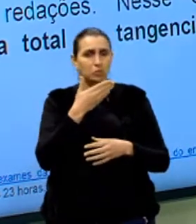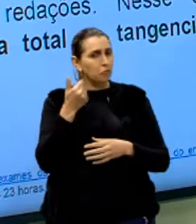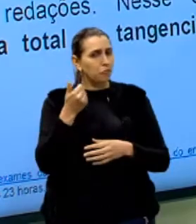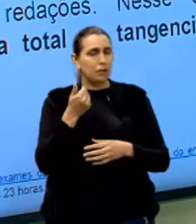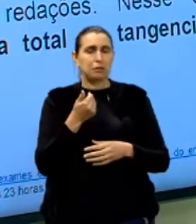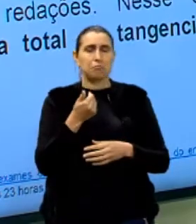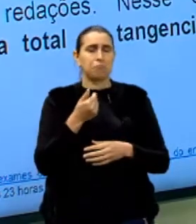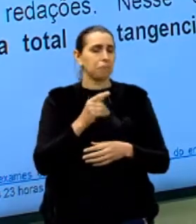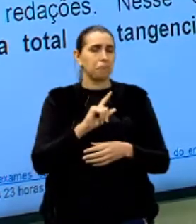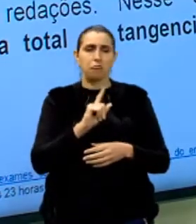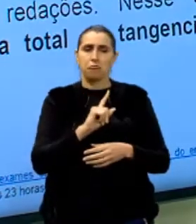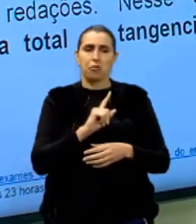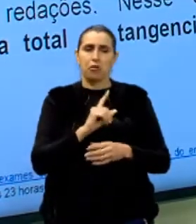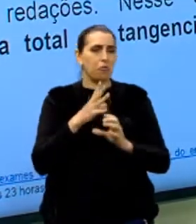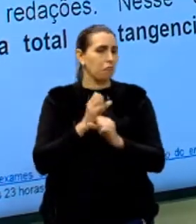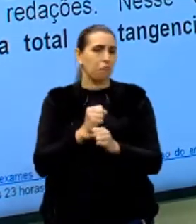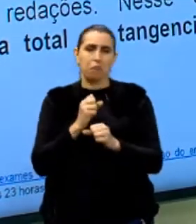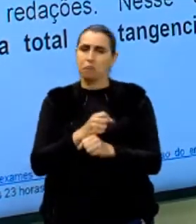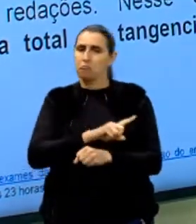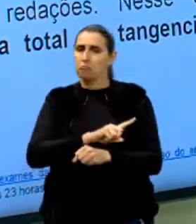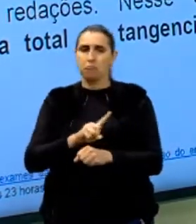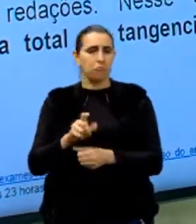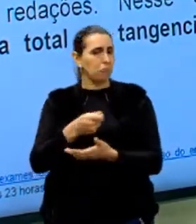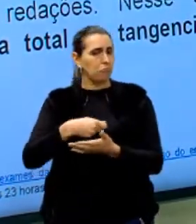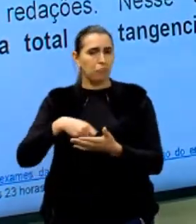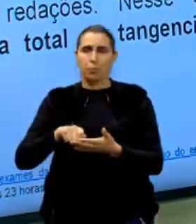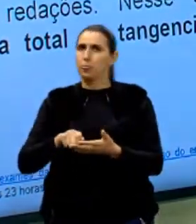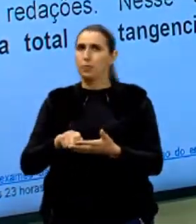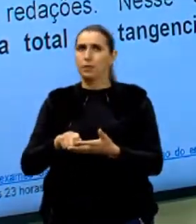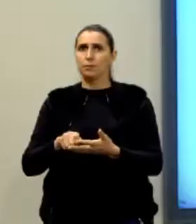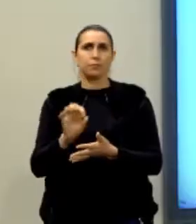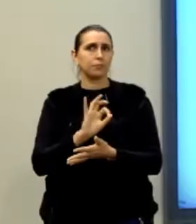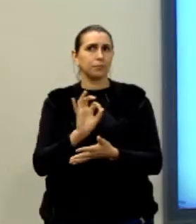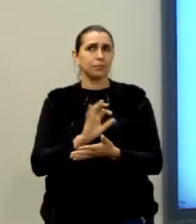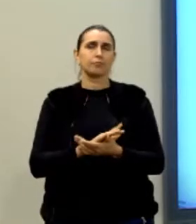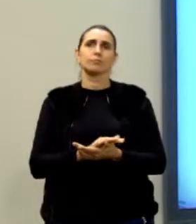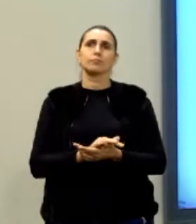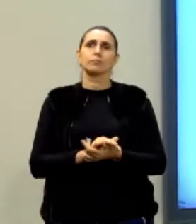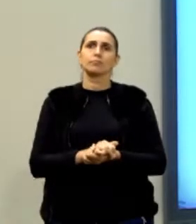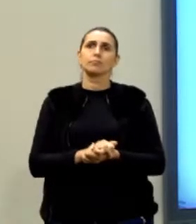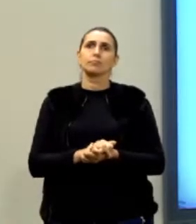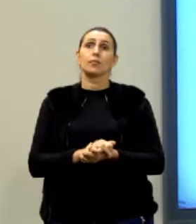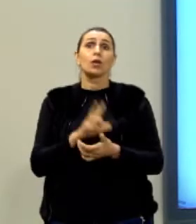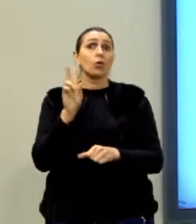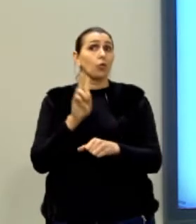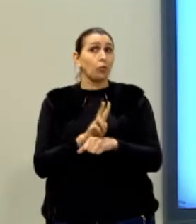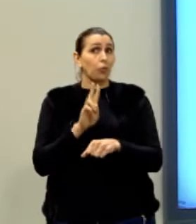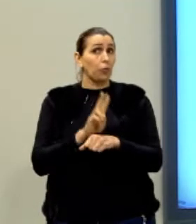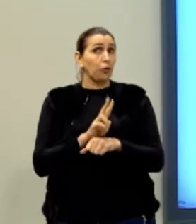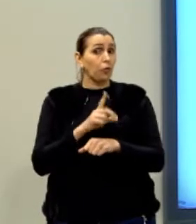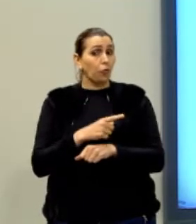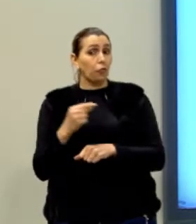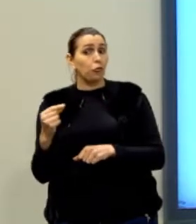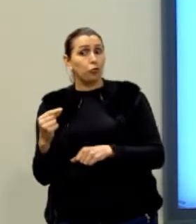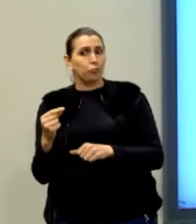não vai ser nem contada ali para nível de correção, de avaliação, tá? E cuida para não fugir totalmente do tema, né?